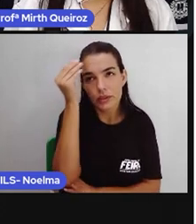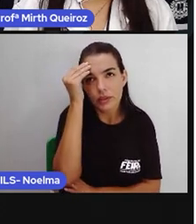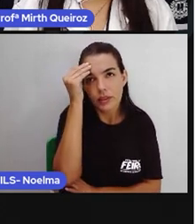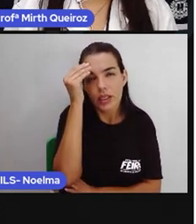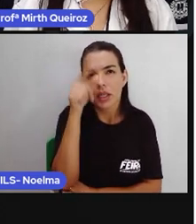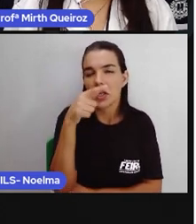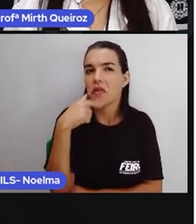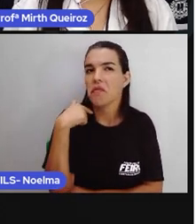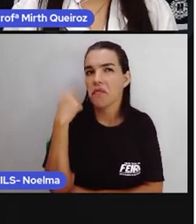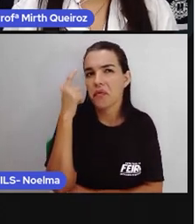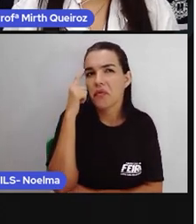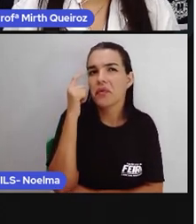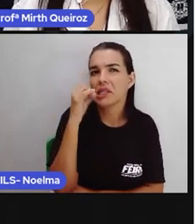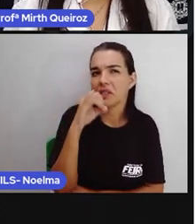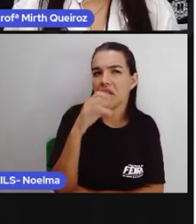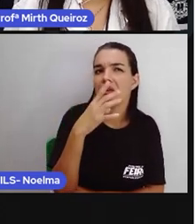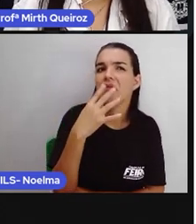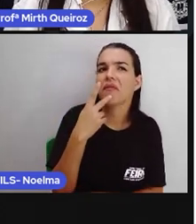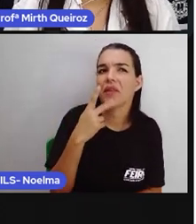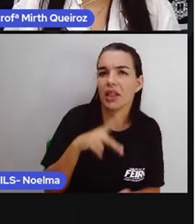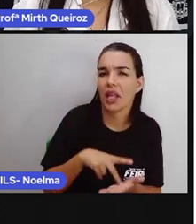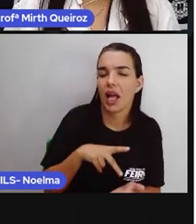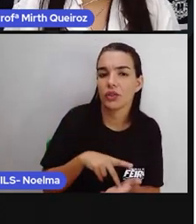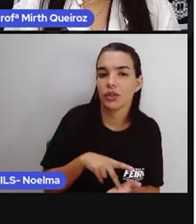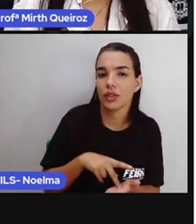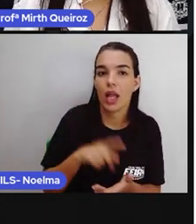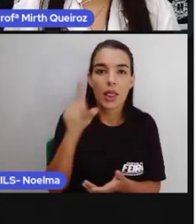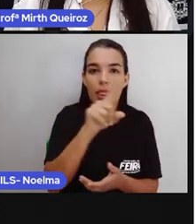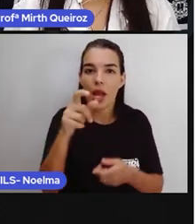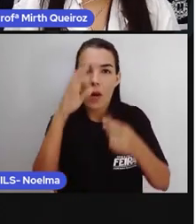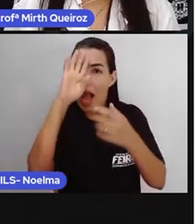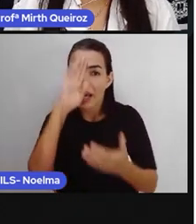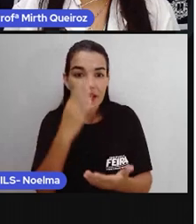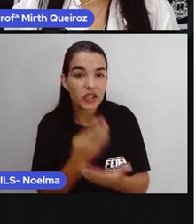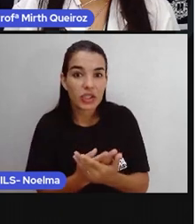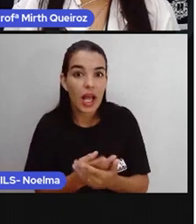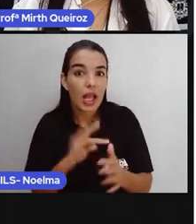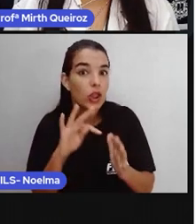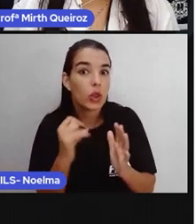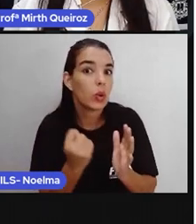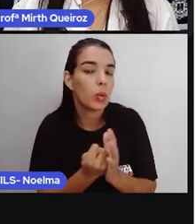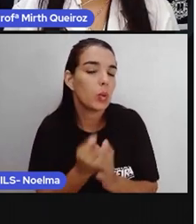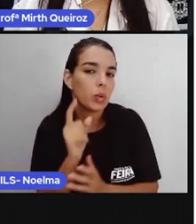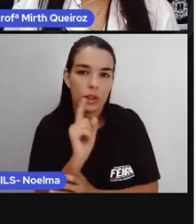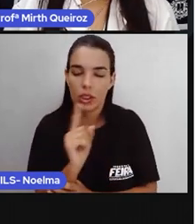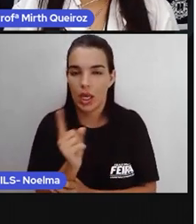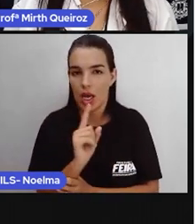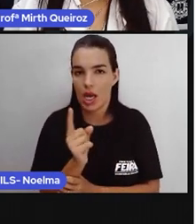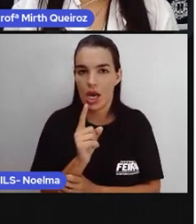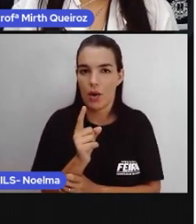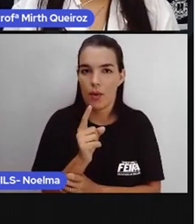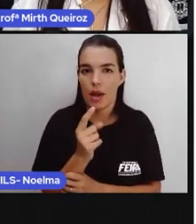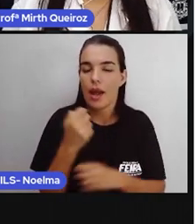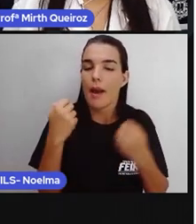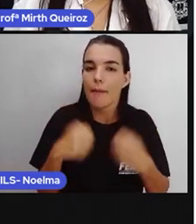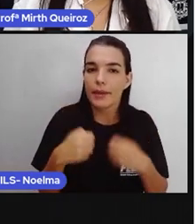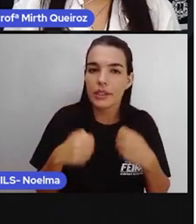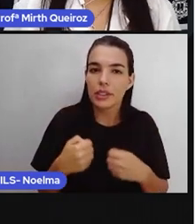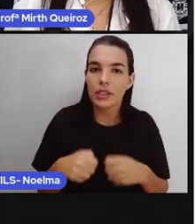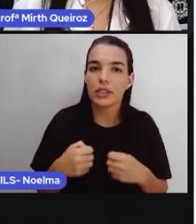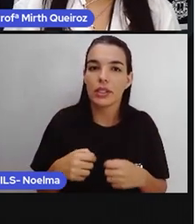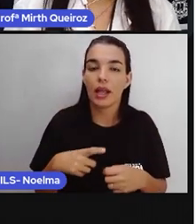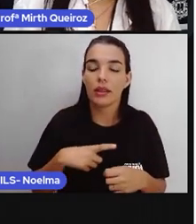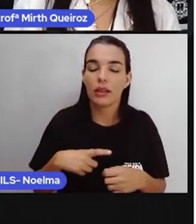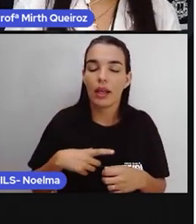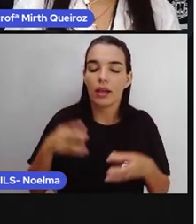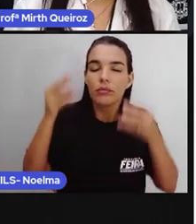em relação ao que leia. O que é ser cético? É não acreditar no tudo que você estuda, em tudo que você vê, né? Tem que